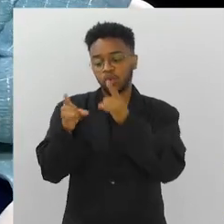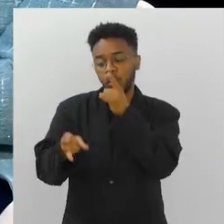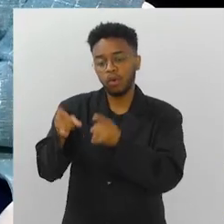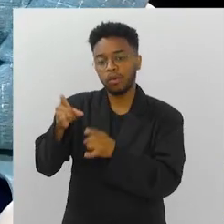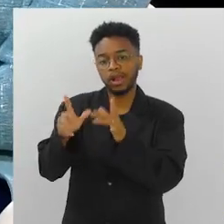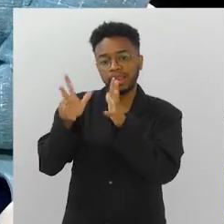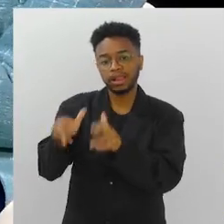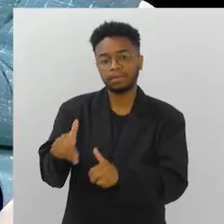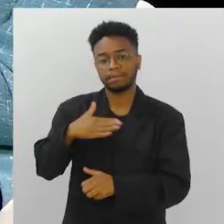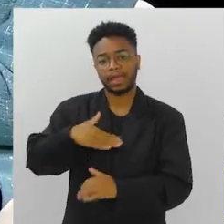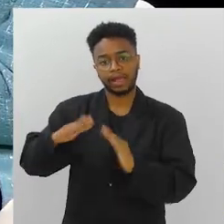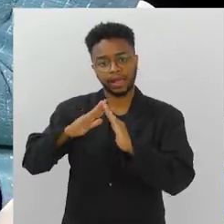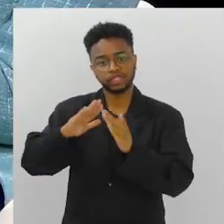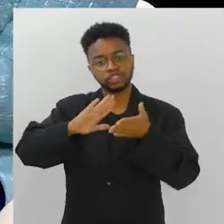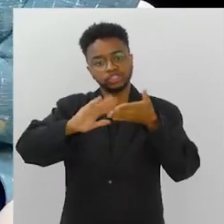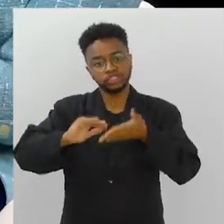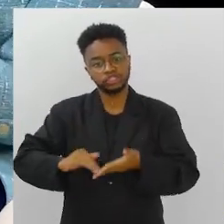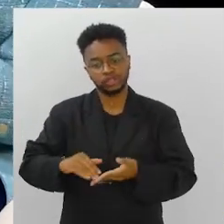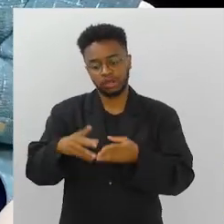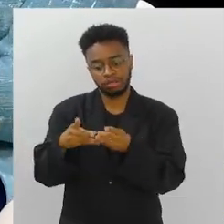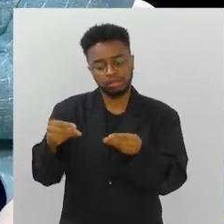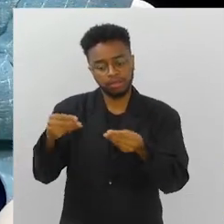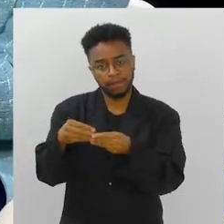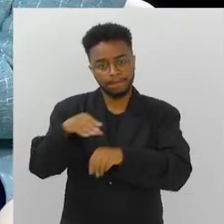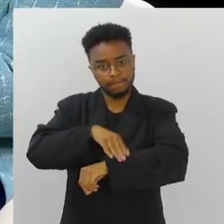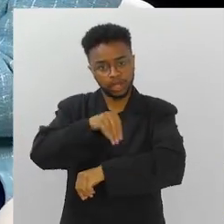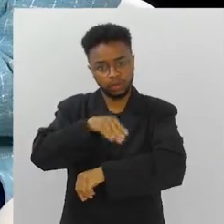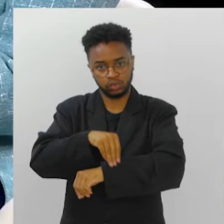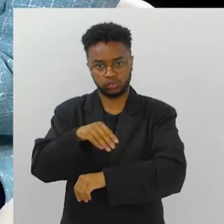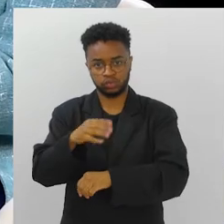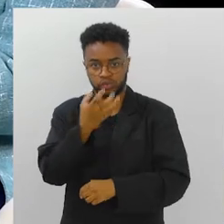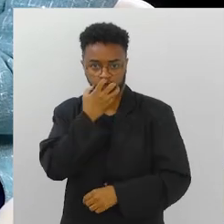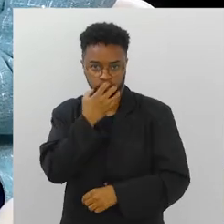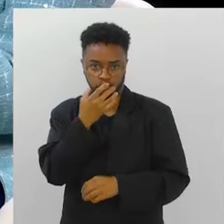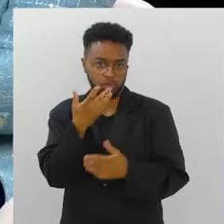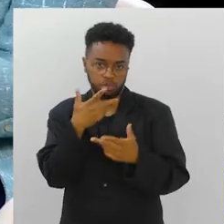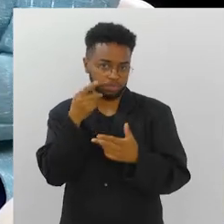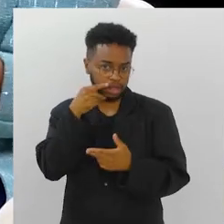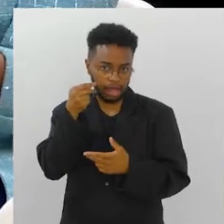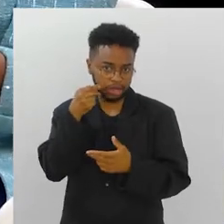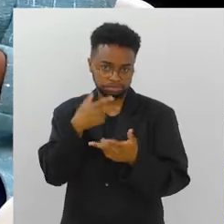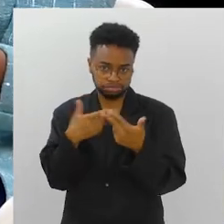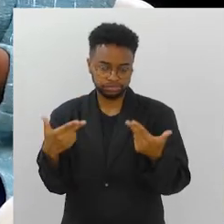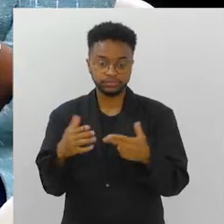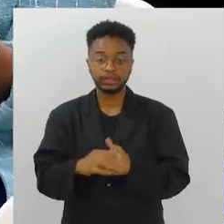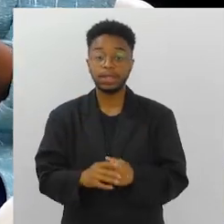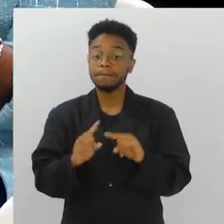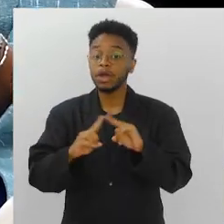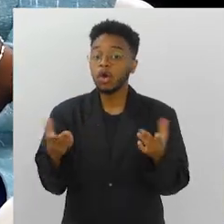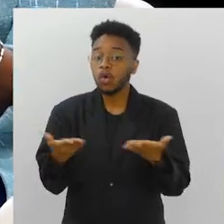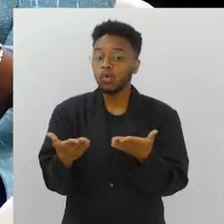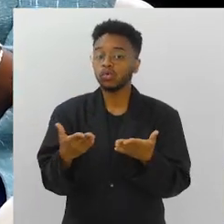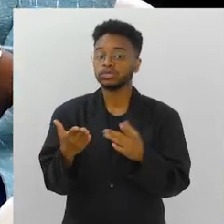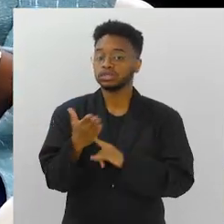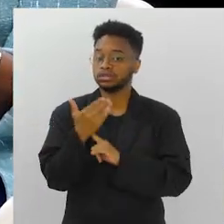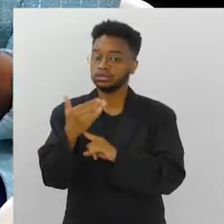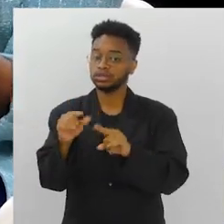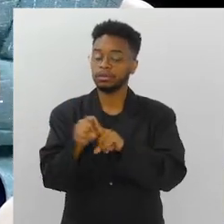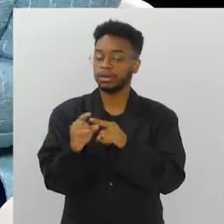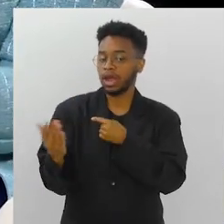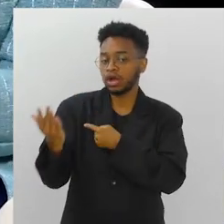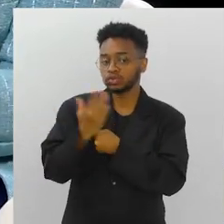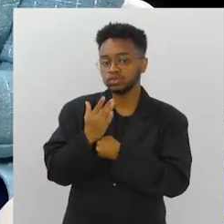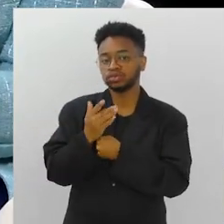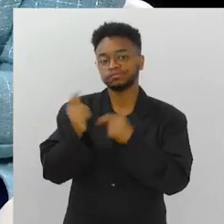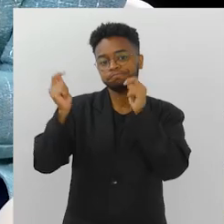robozinho fica limpando lá os pelos que eu teria que estar limpando. Então, assim, hoje essa modernidade também